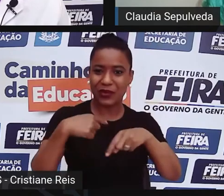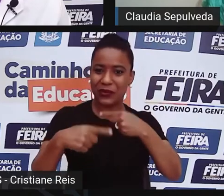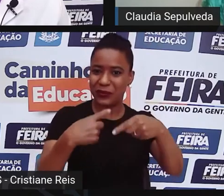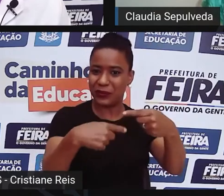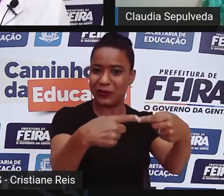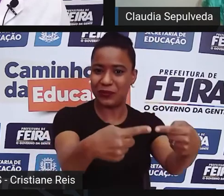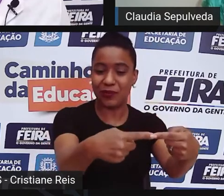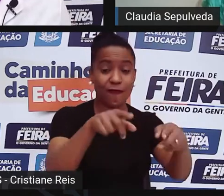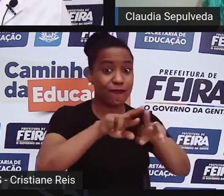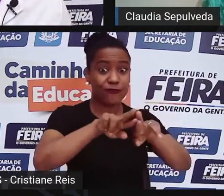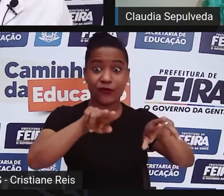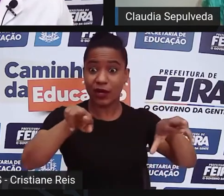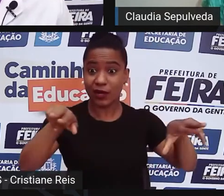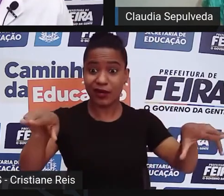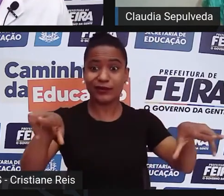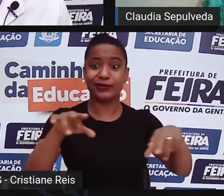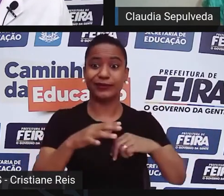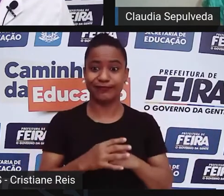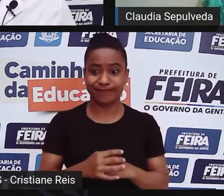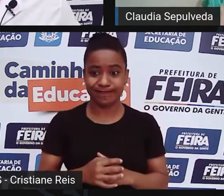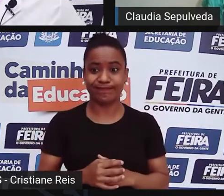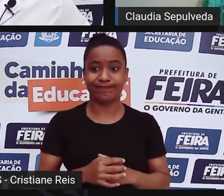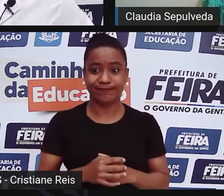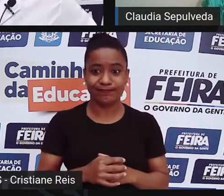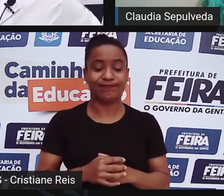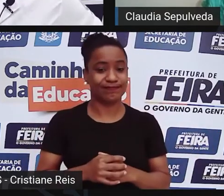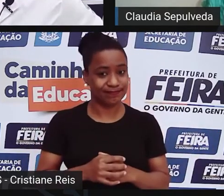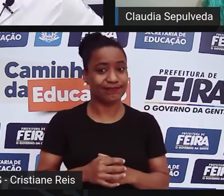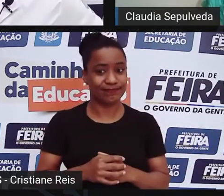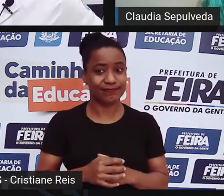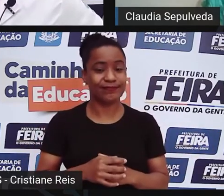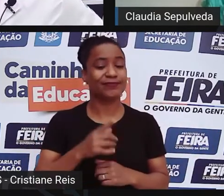cafuzos, eles eram inviáveis.